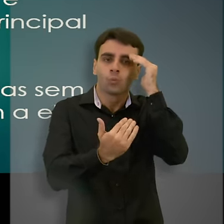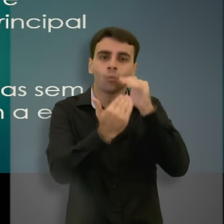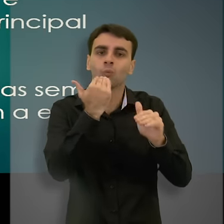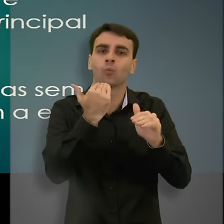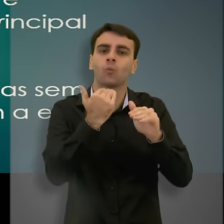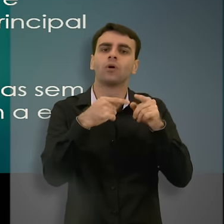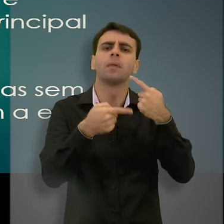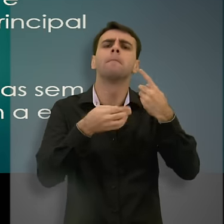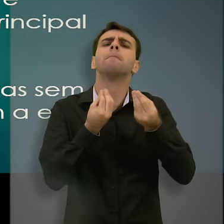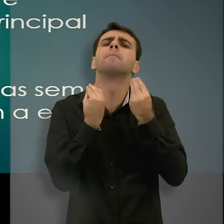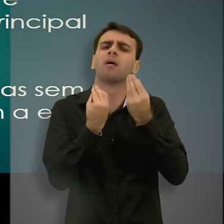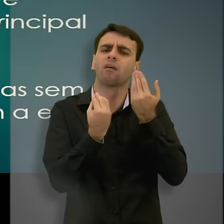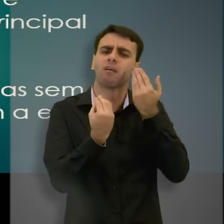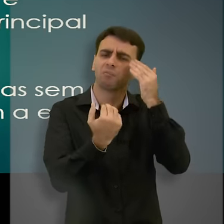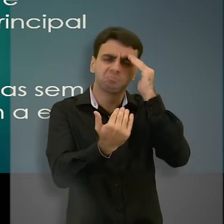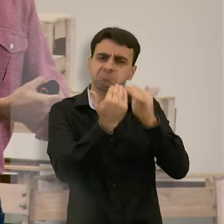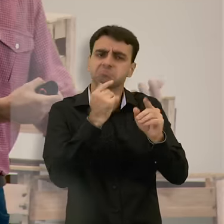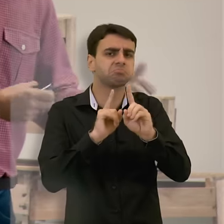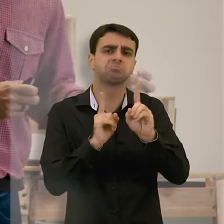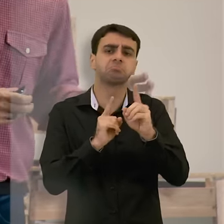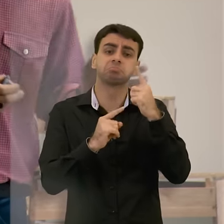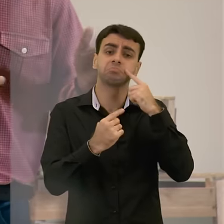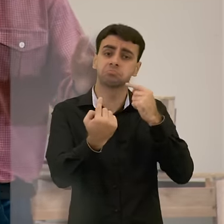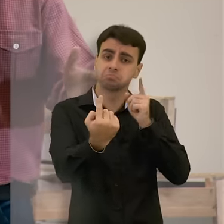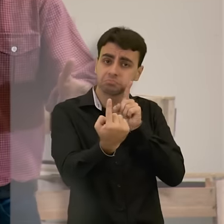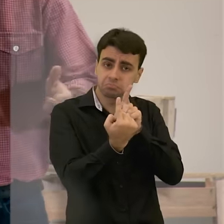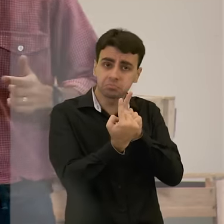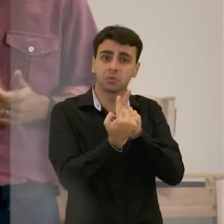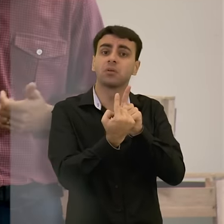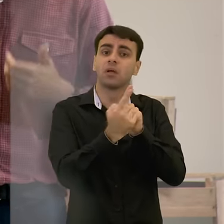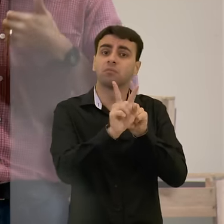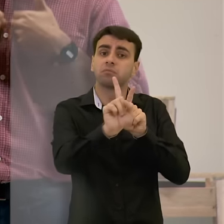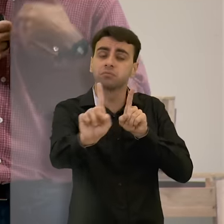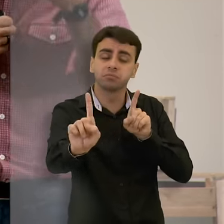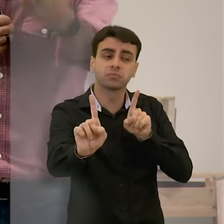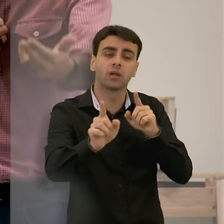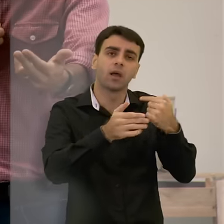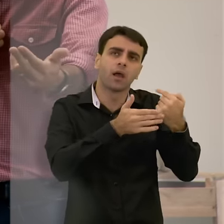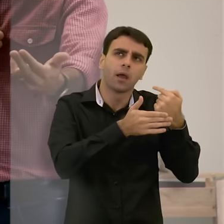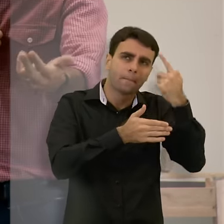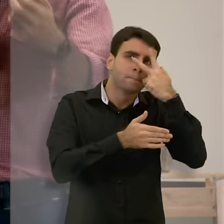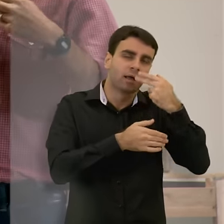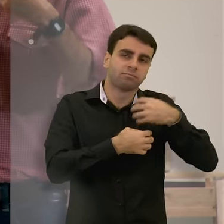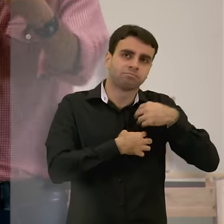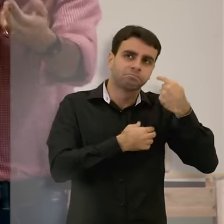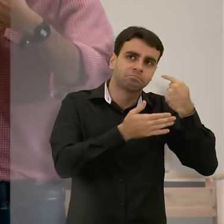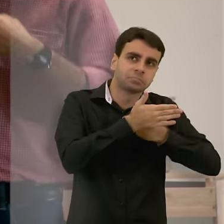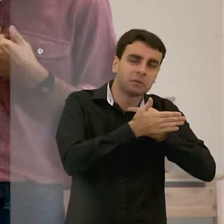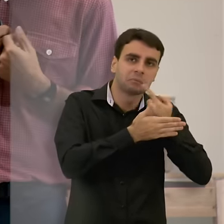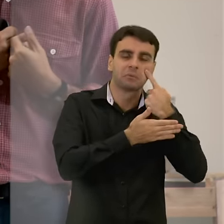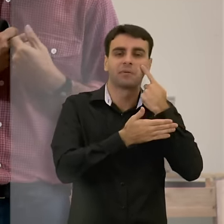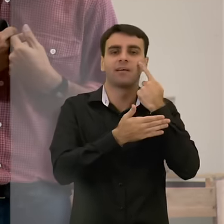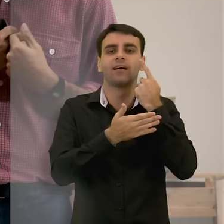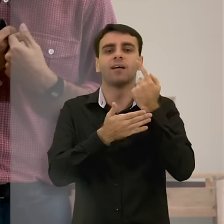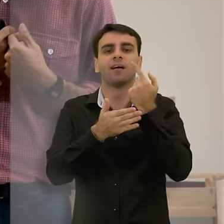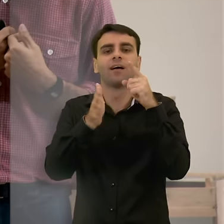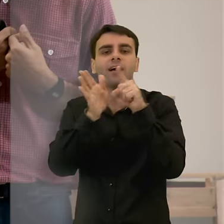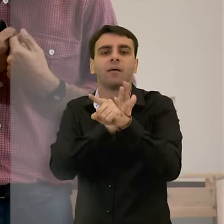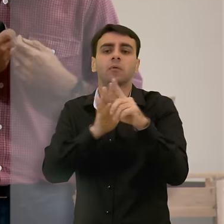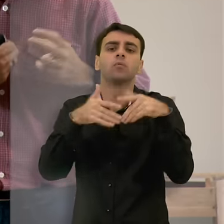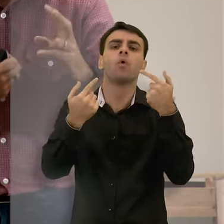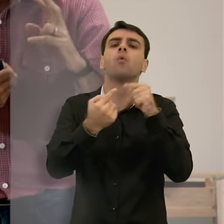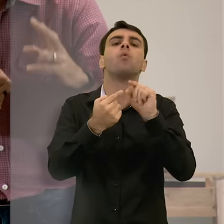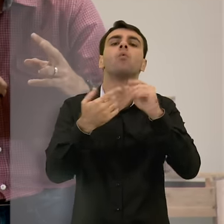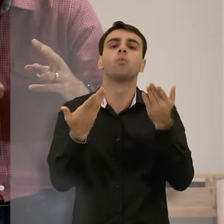consulta. O paciente vem, se consulta com você, e aí depois ele sai e você pergunta para mim e para ele o que ele acha que foi o principal motivo da